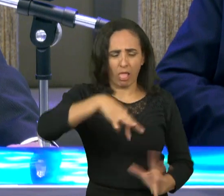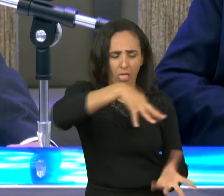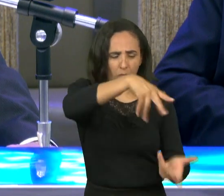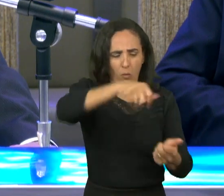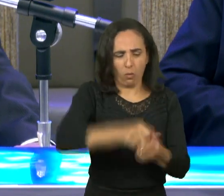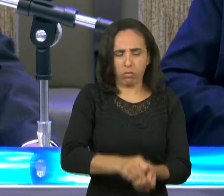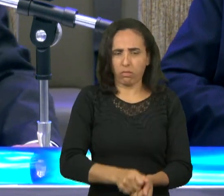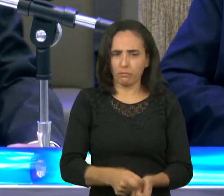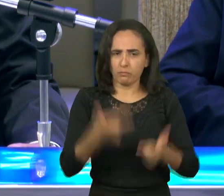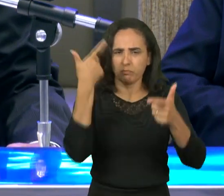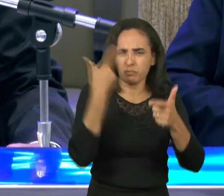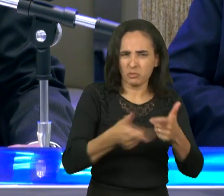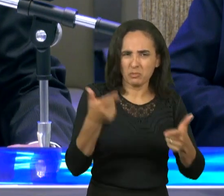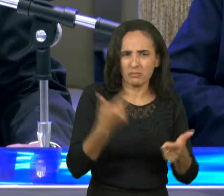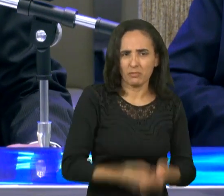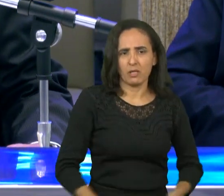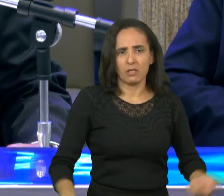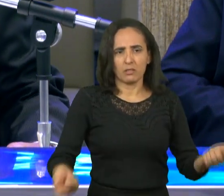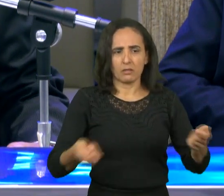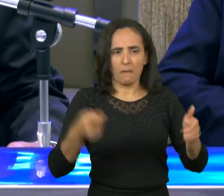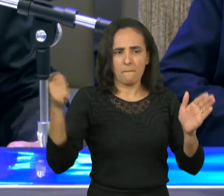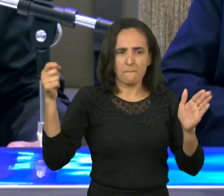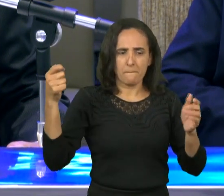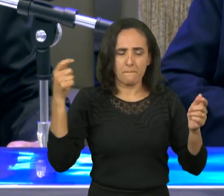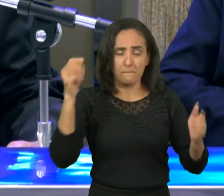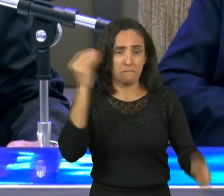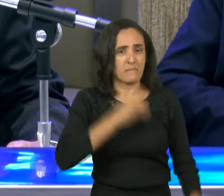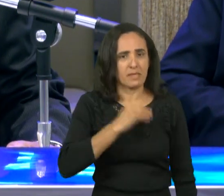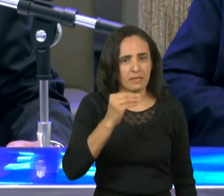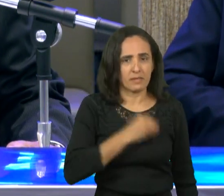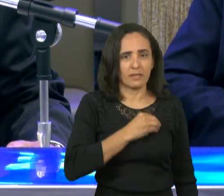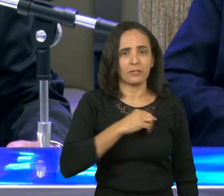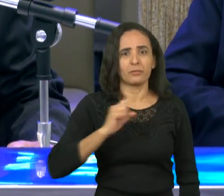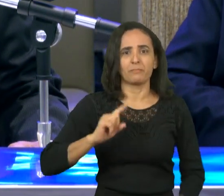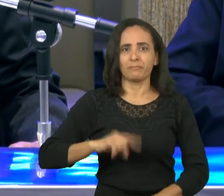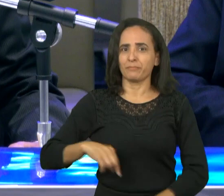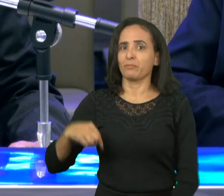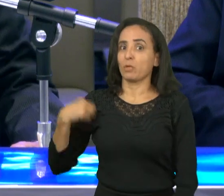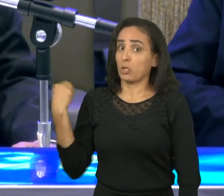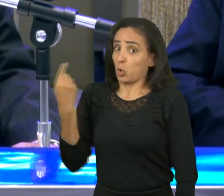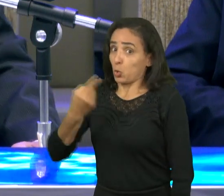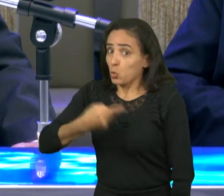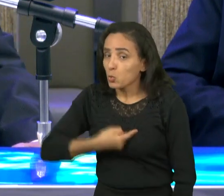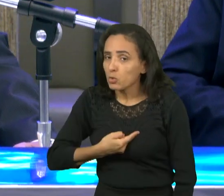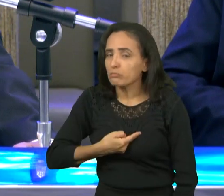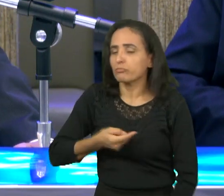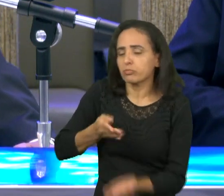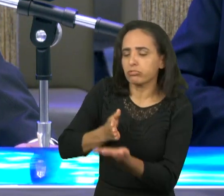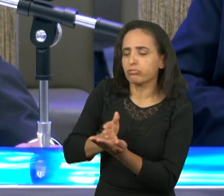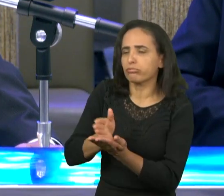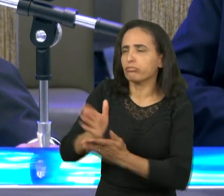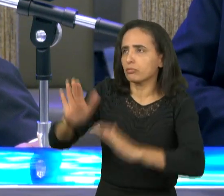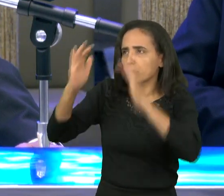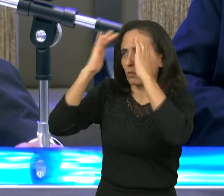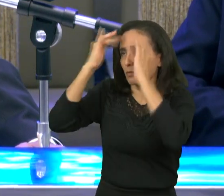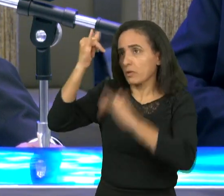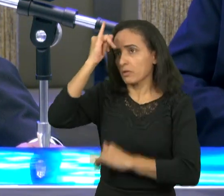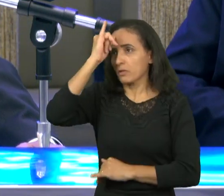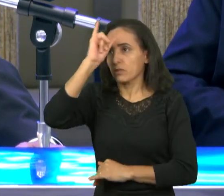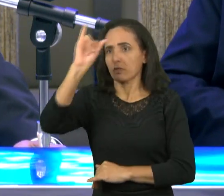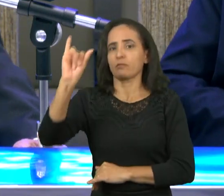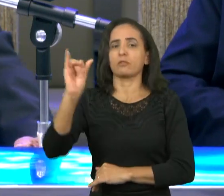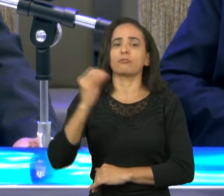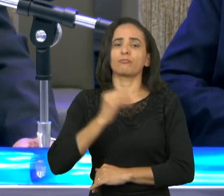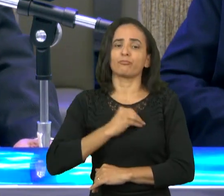corrompido, nós podemos andar com Deus, viver em comunhão com o nosso Deus. Glorificado seja o